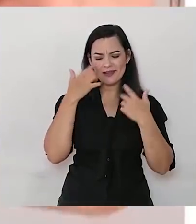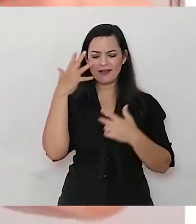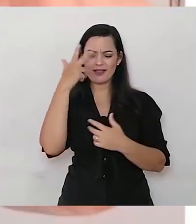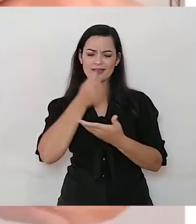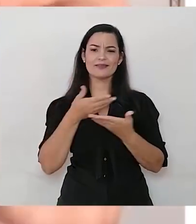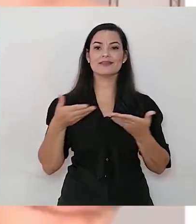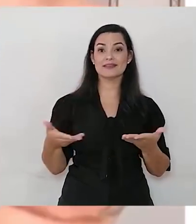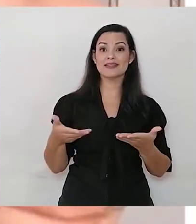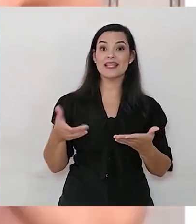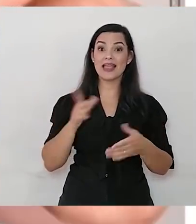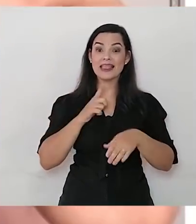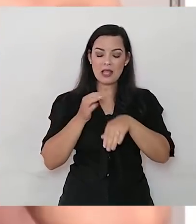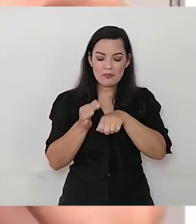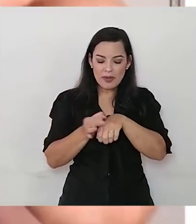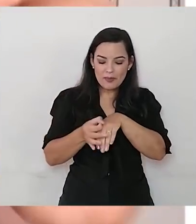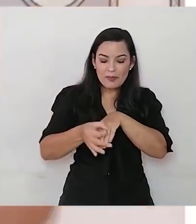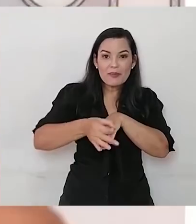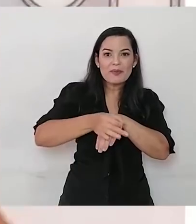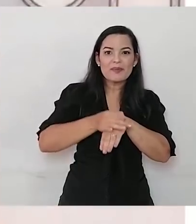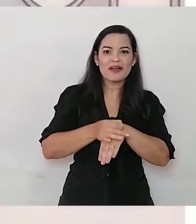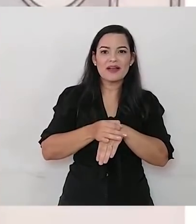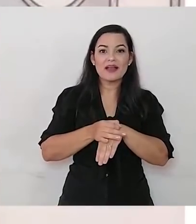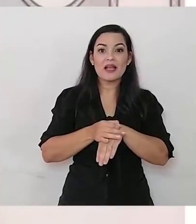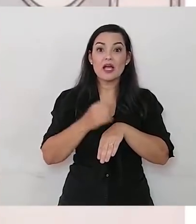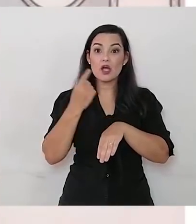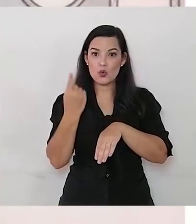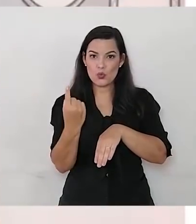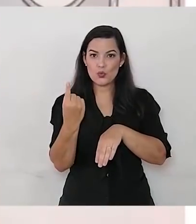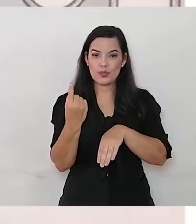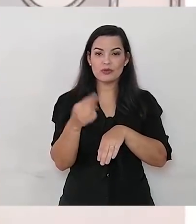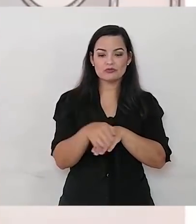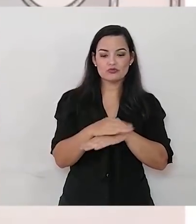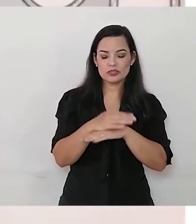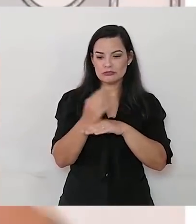são lindas. Elas têm pintinhas. Uma joaninha.